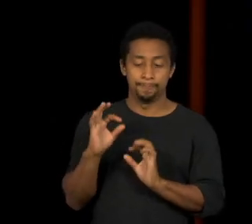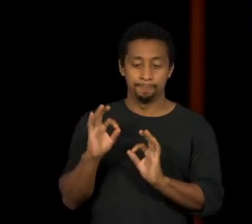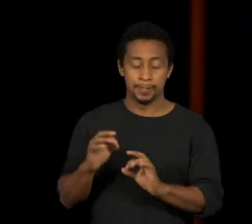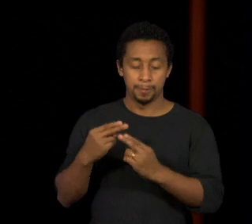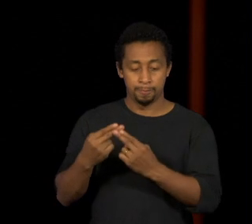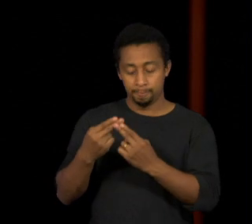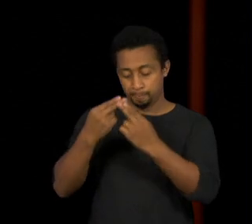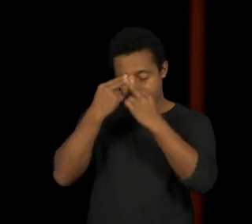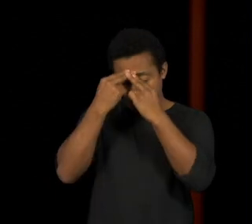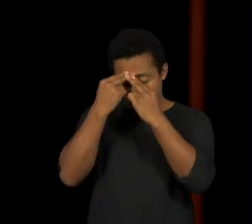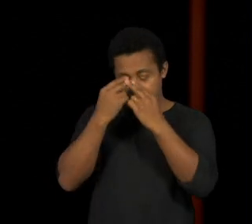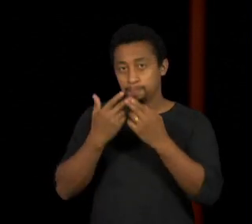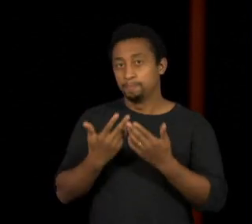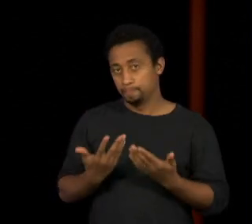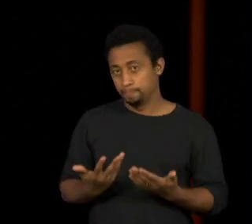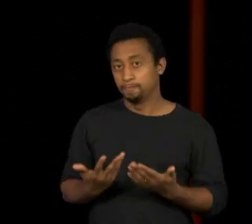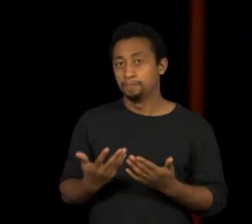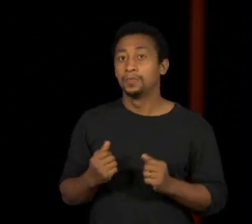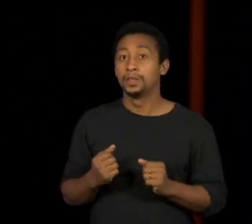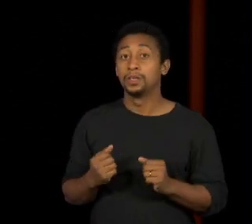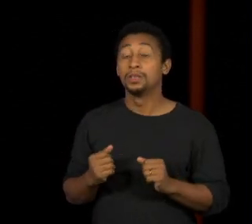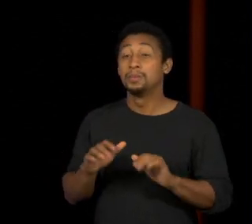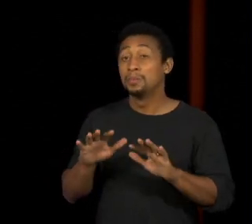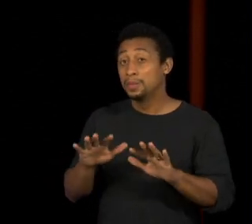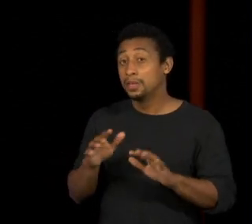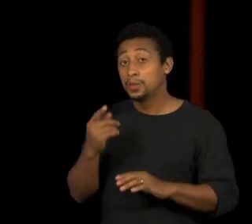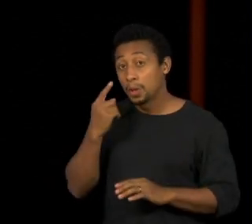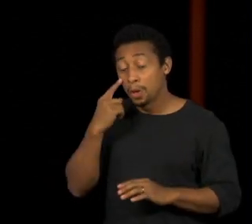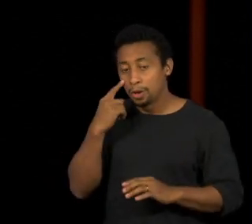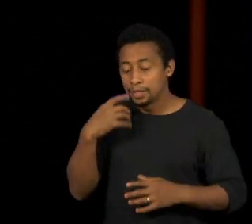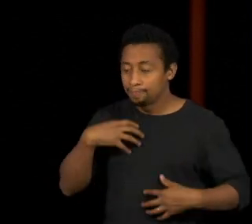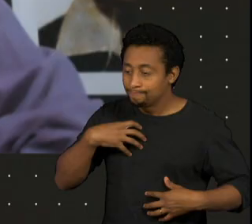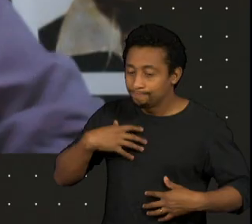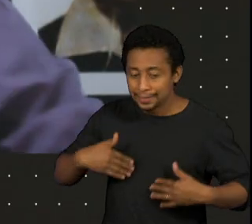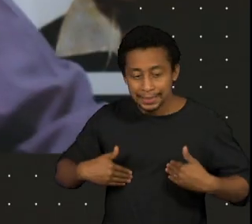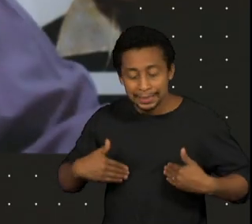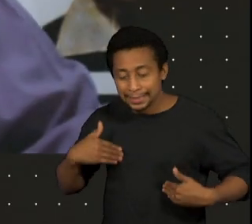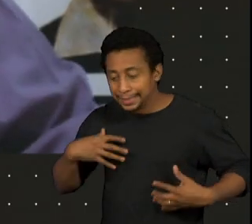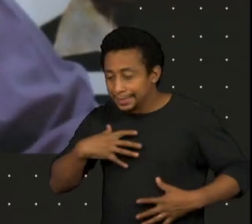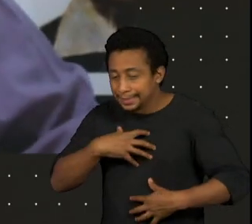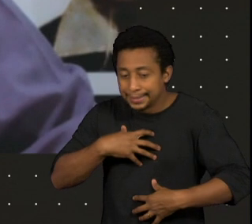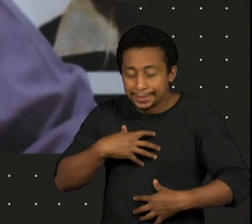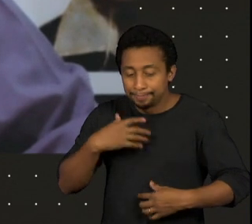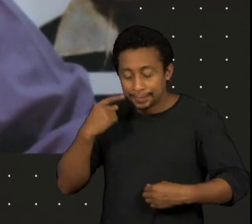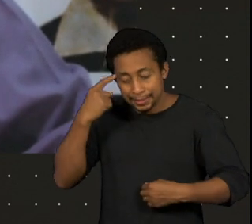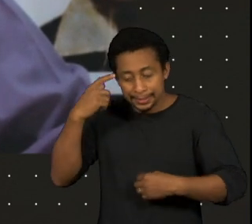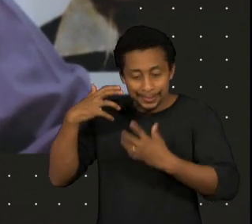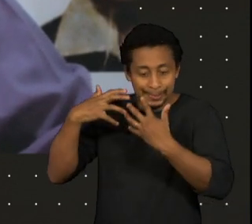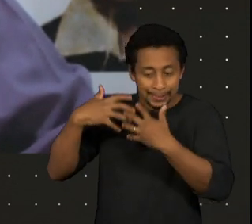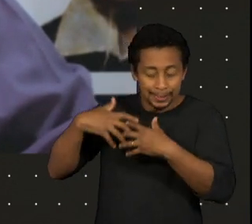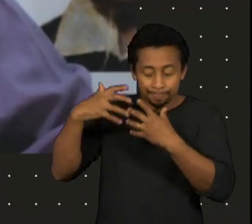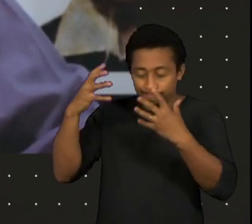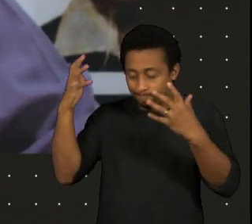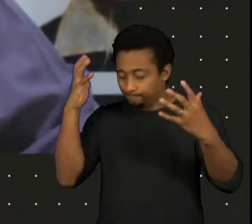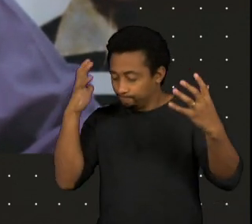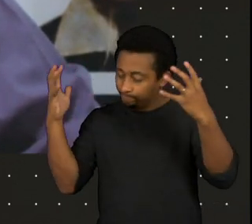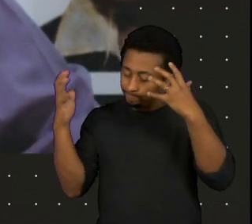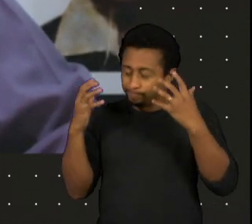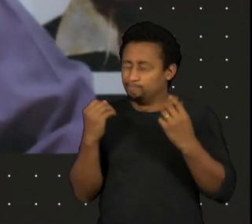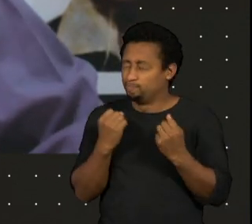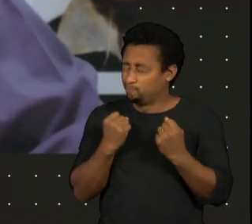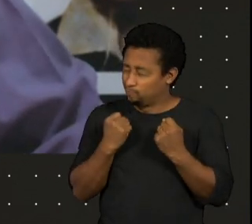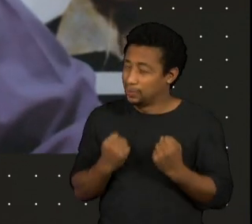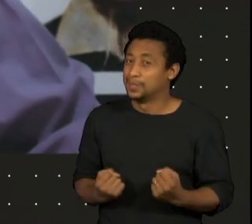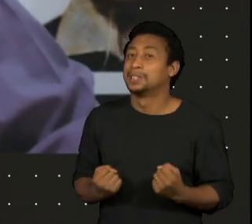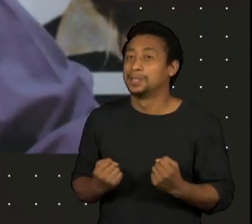nunca fui barbaramente torturado, fisicamente torturado, mas psicologicamente era muito barulho. Eu não